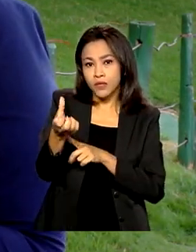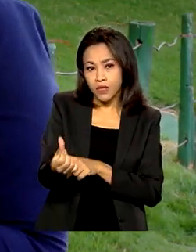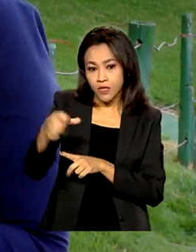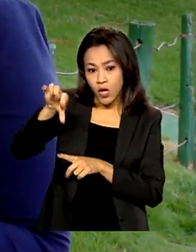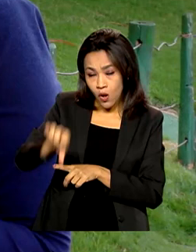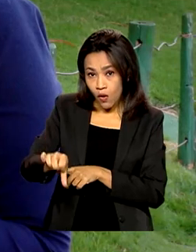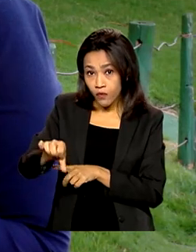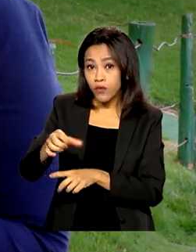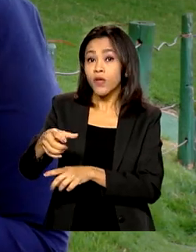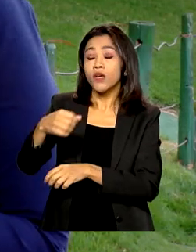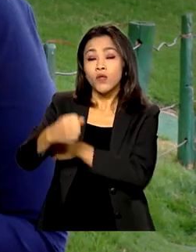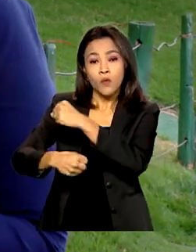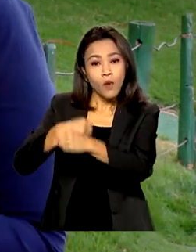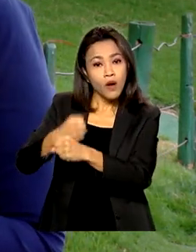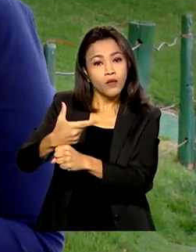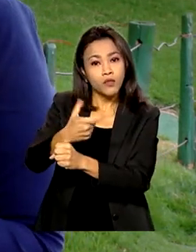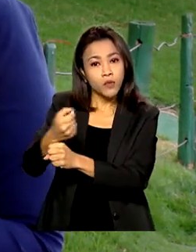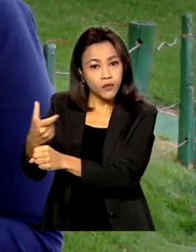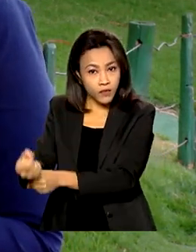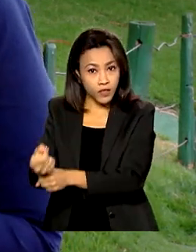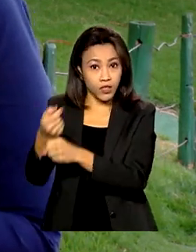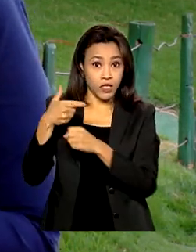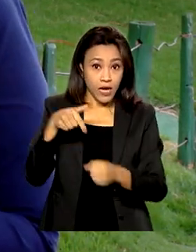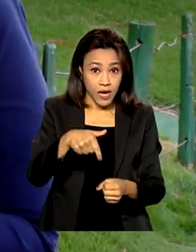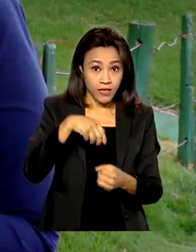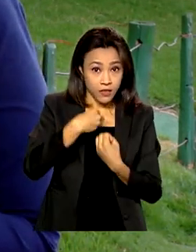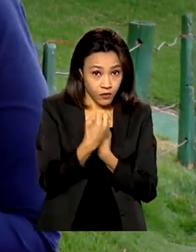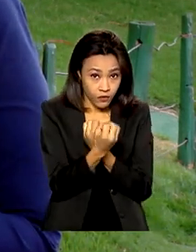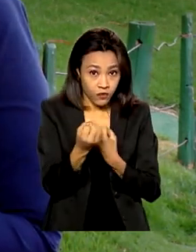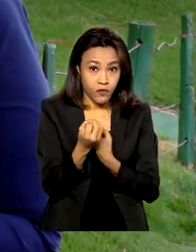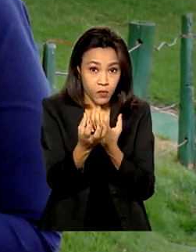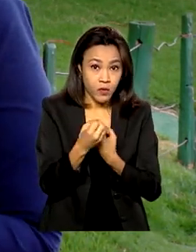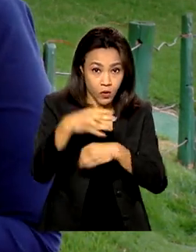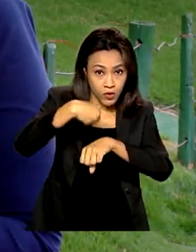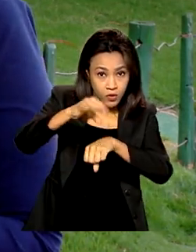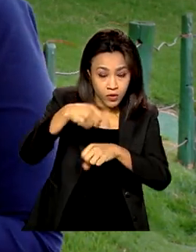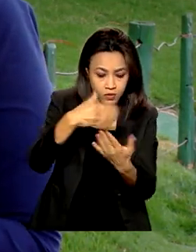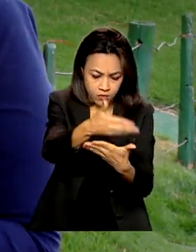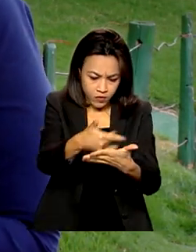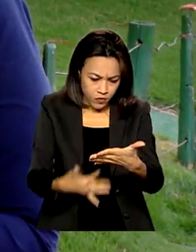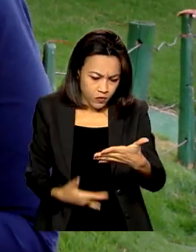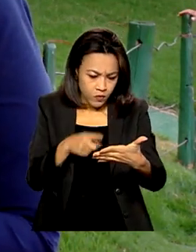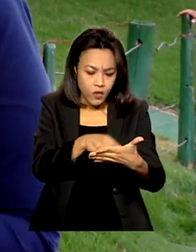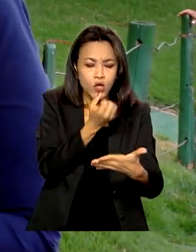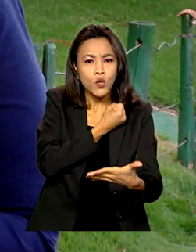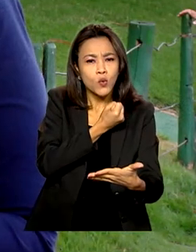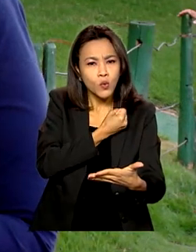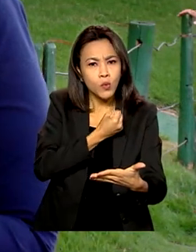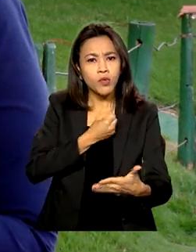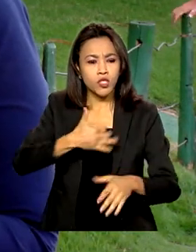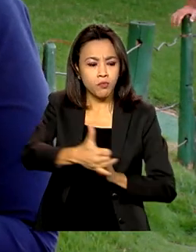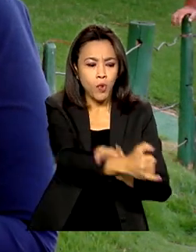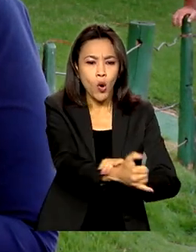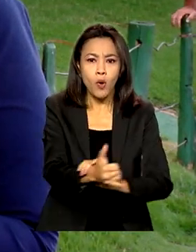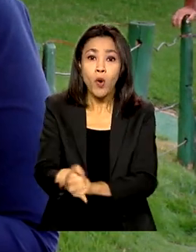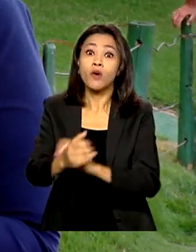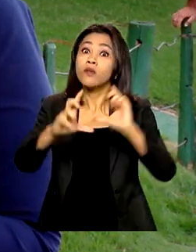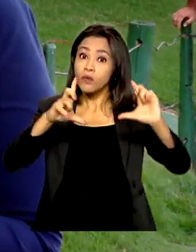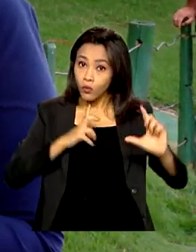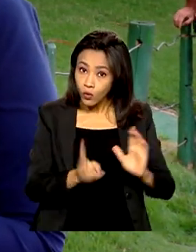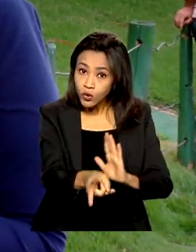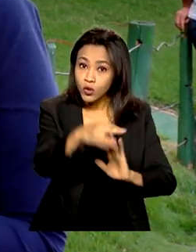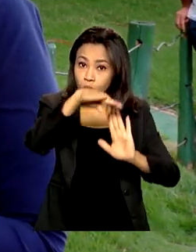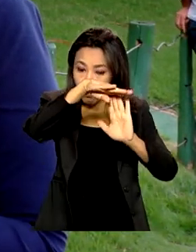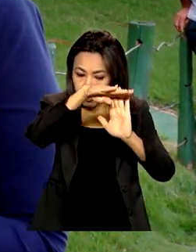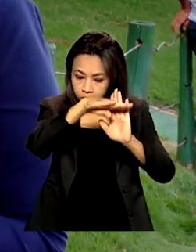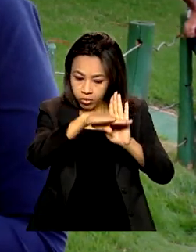em 2020. O levantamento aponta ainda que o número de assassinatos no país continua em queda esse ano, com cerca de